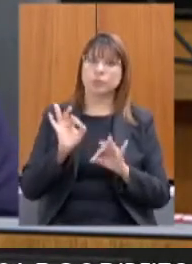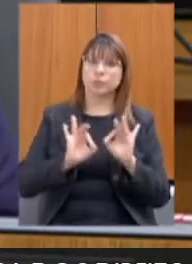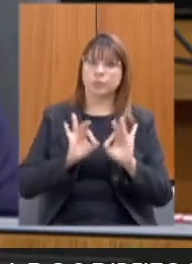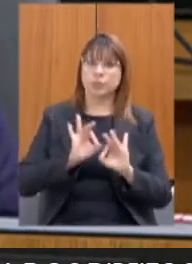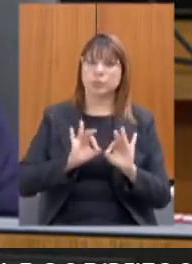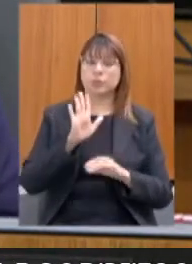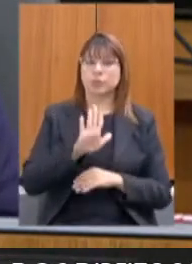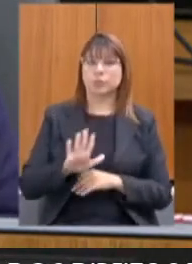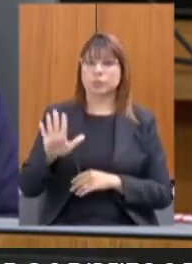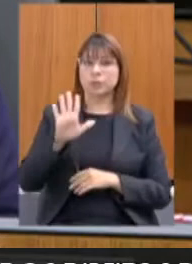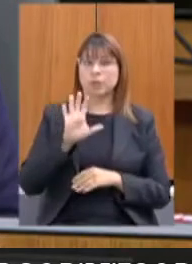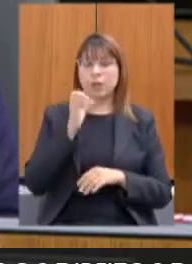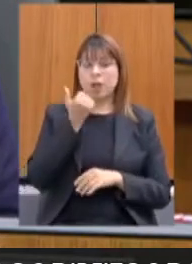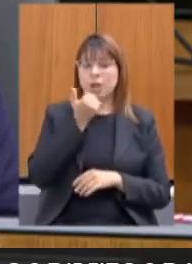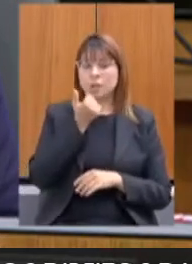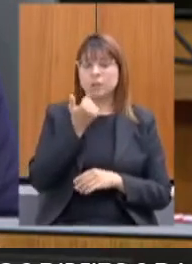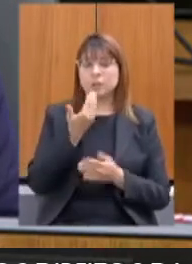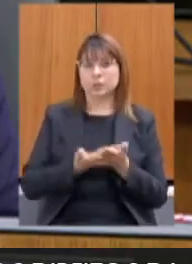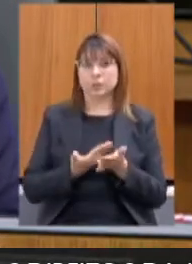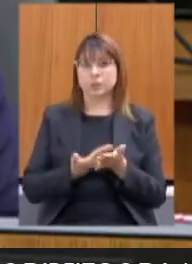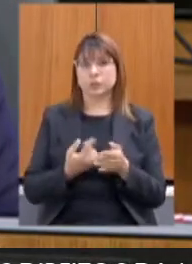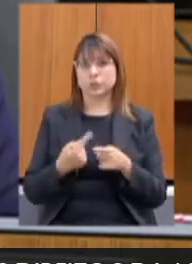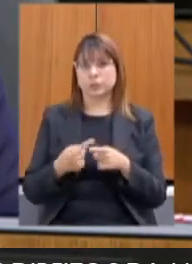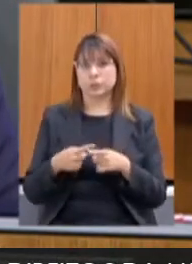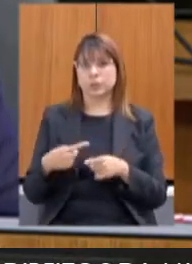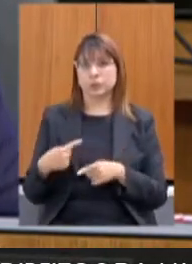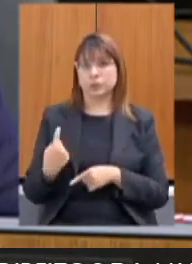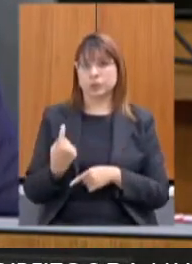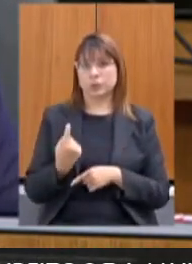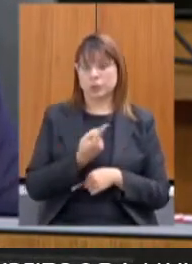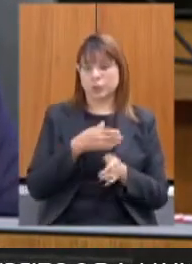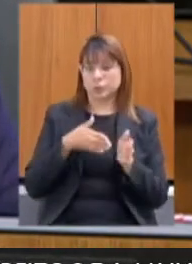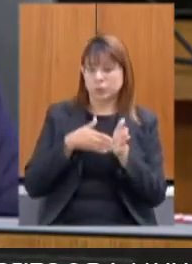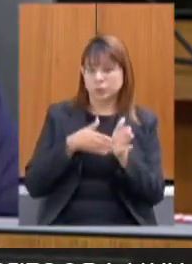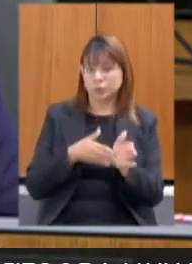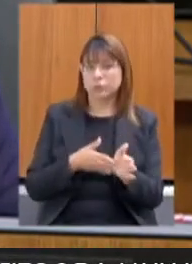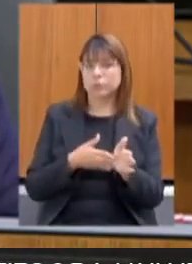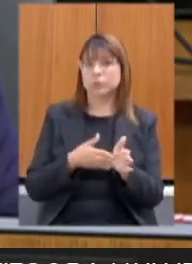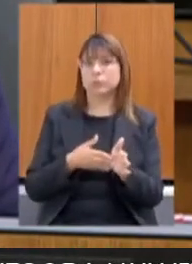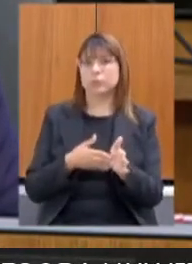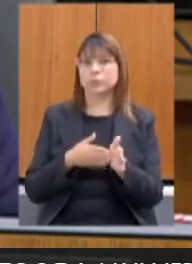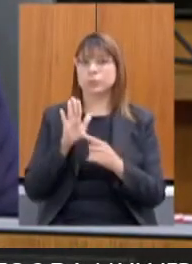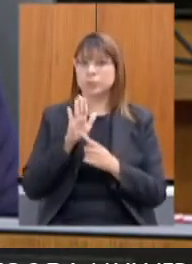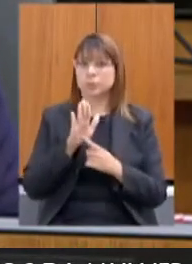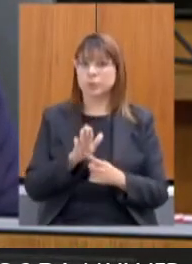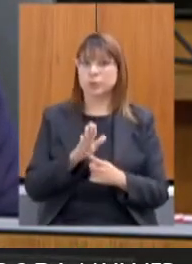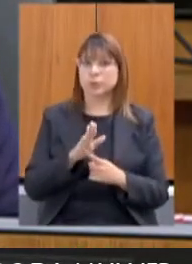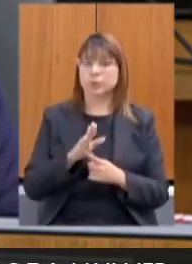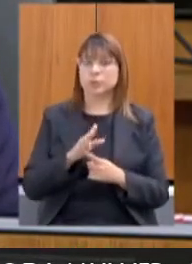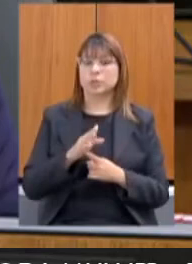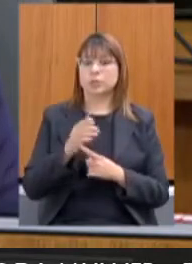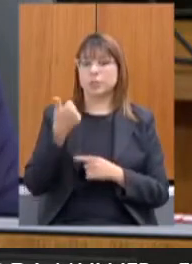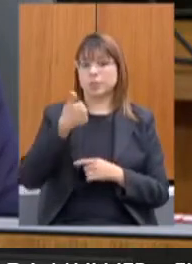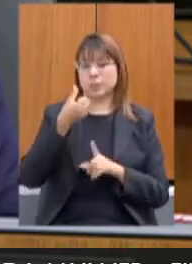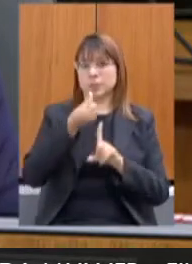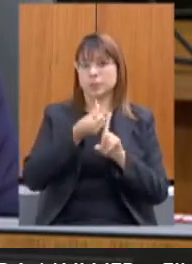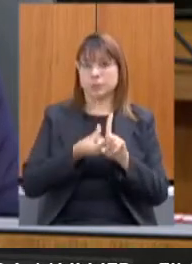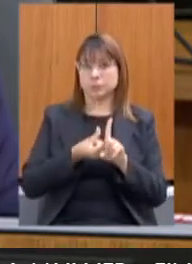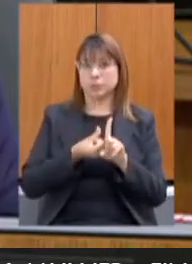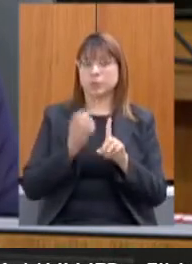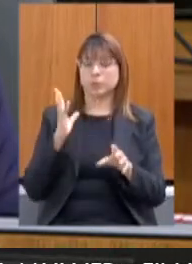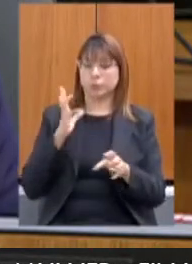Alimentação Escolar, porque o nosso acompanhamento demonstrou, no primeiro semestre, um saldo